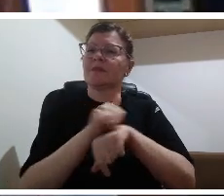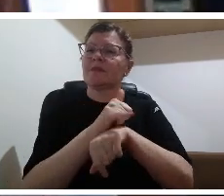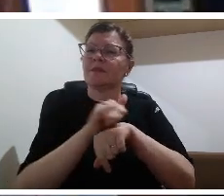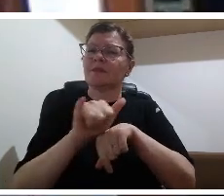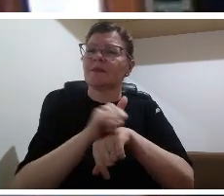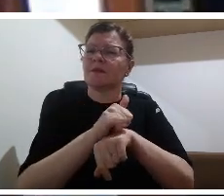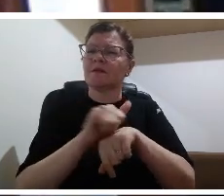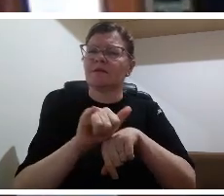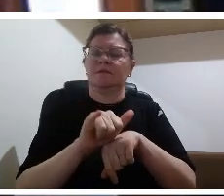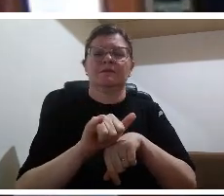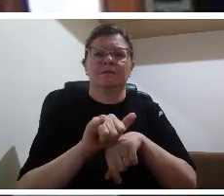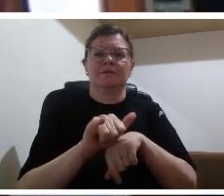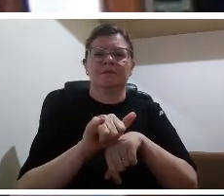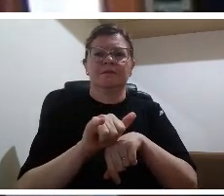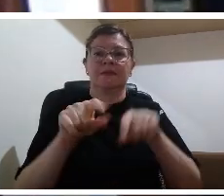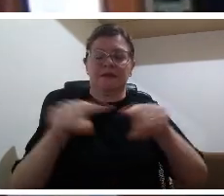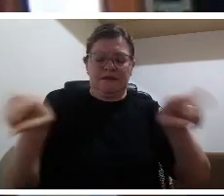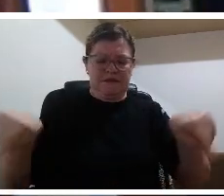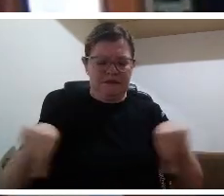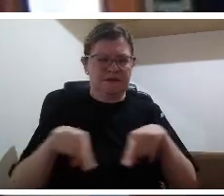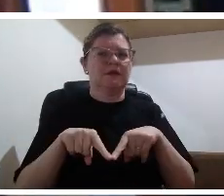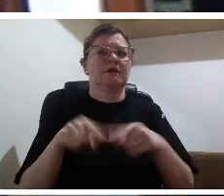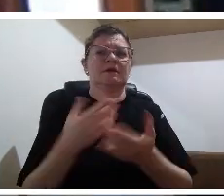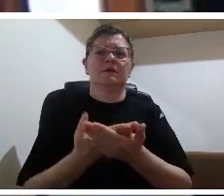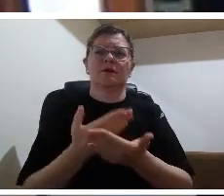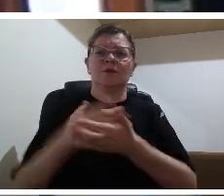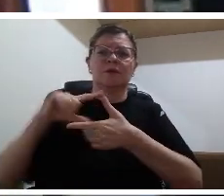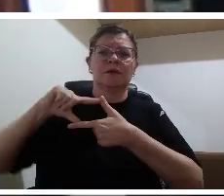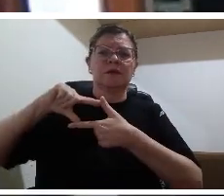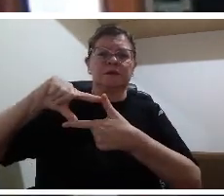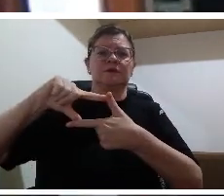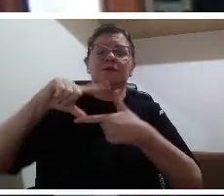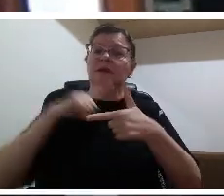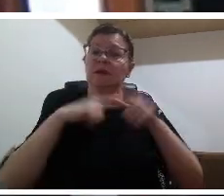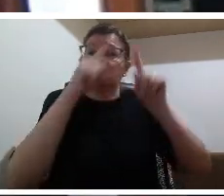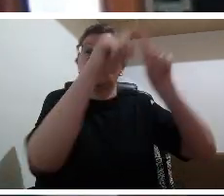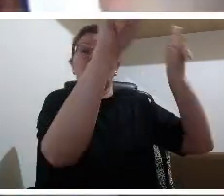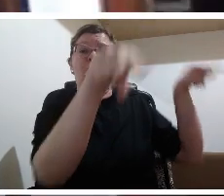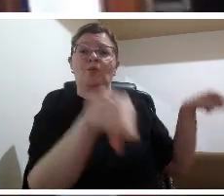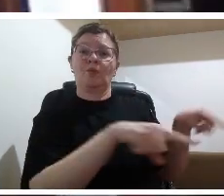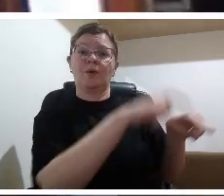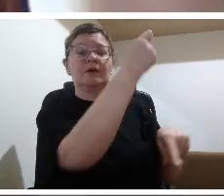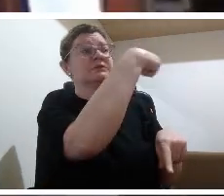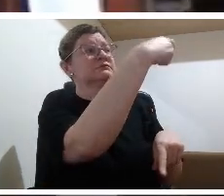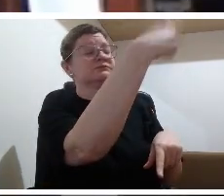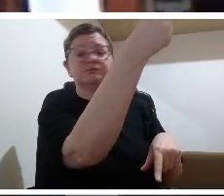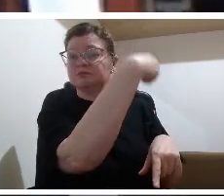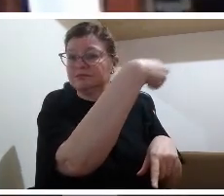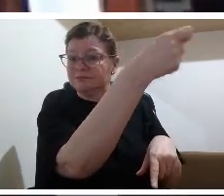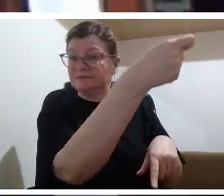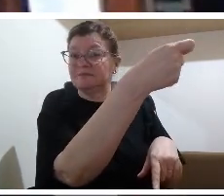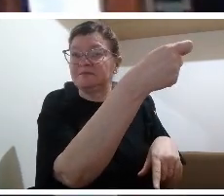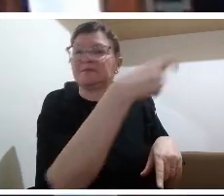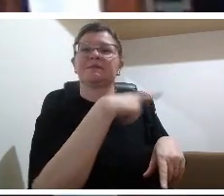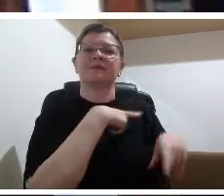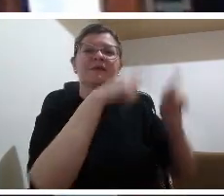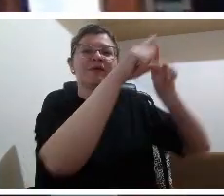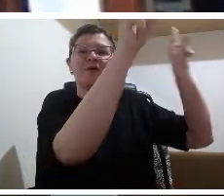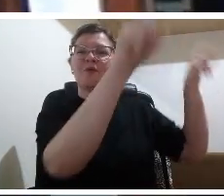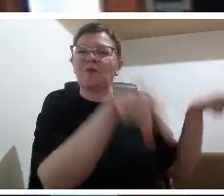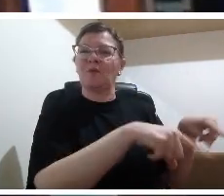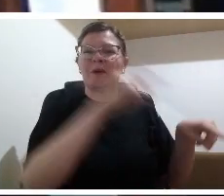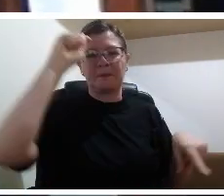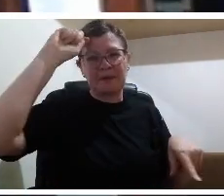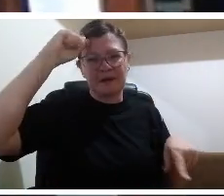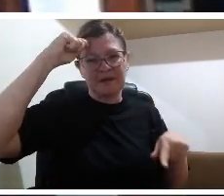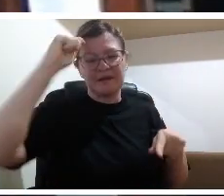do quadro preto passou para ser verde depois passou para ser branco e agora passou a ser sem cor